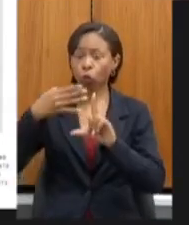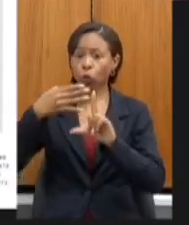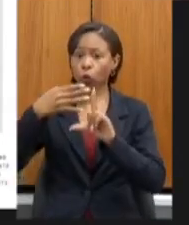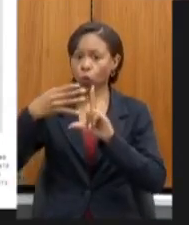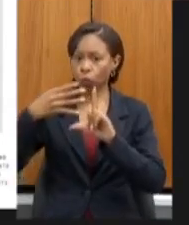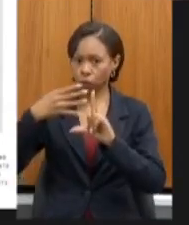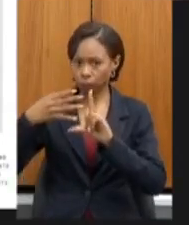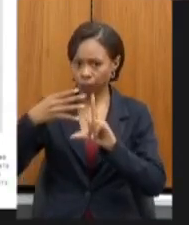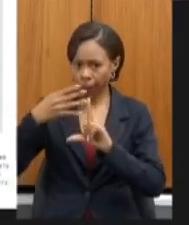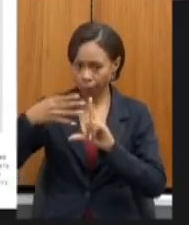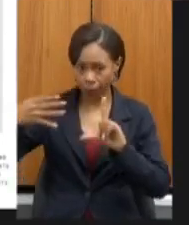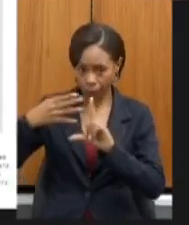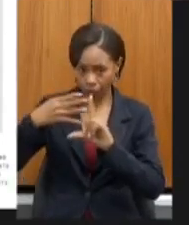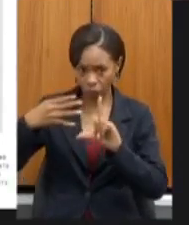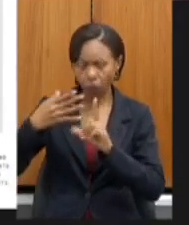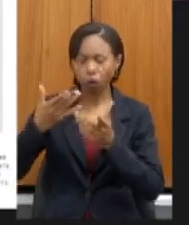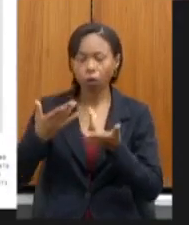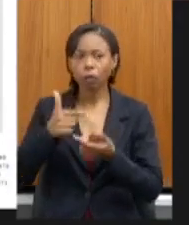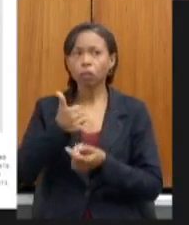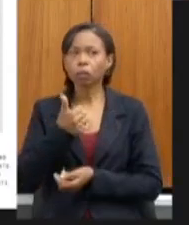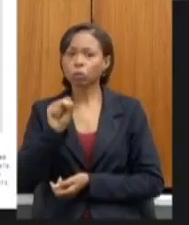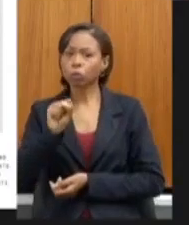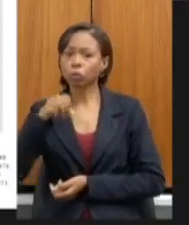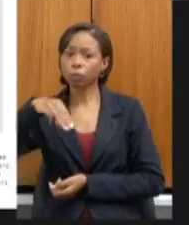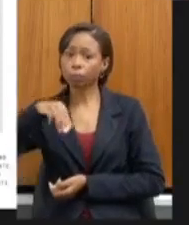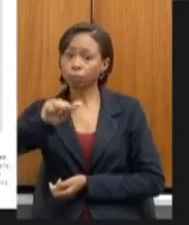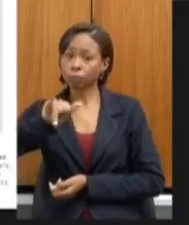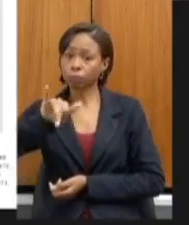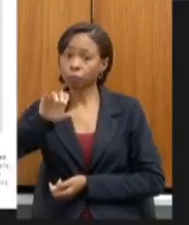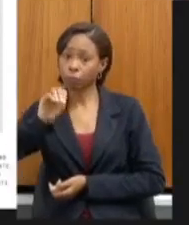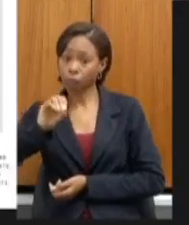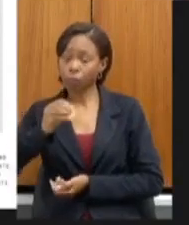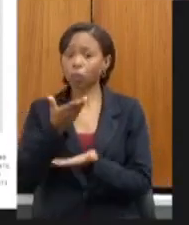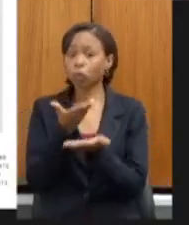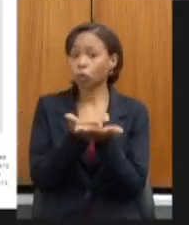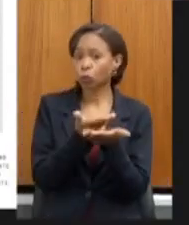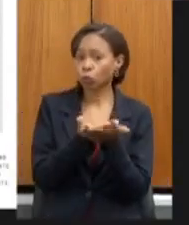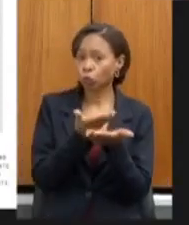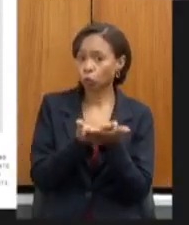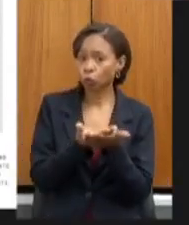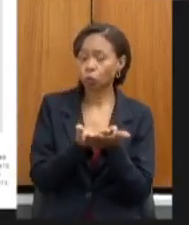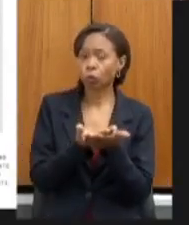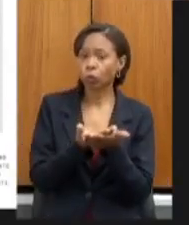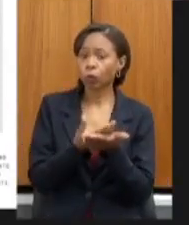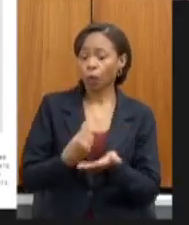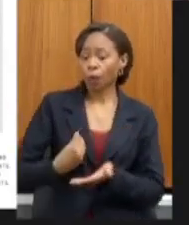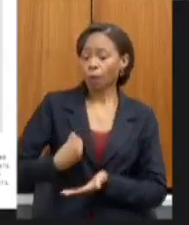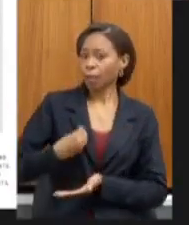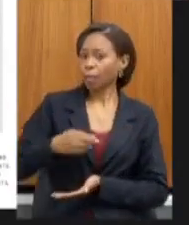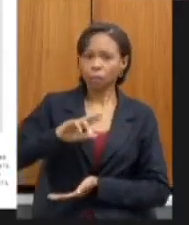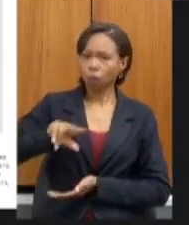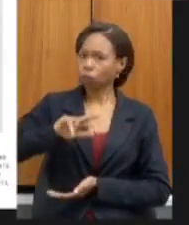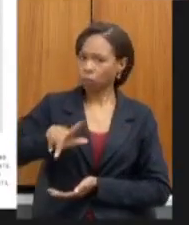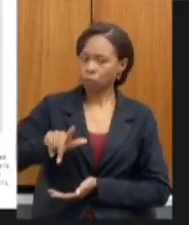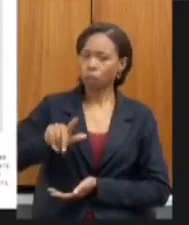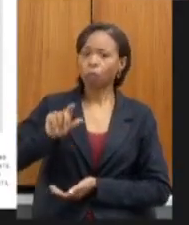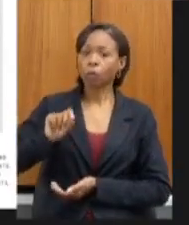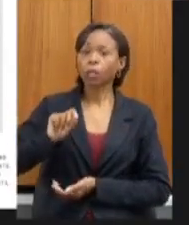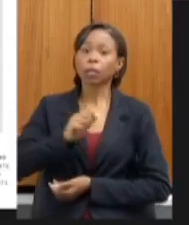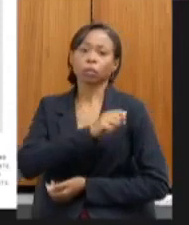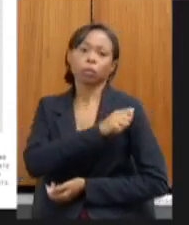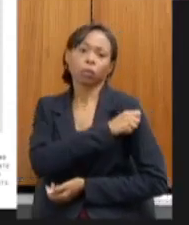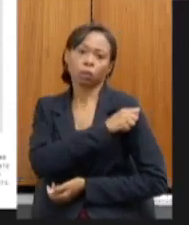e no dia 18 de maio então iniciamos o regime de estudos não presencial para os alunos da rede pública